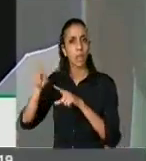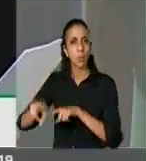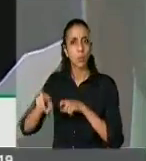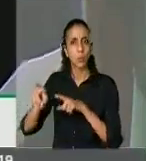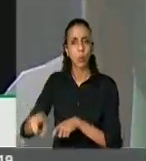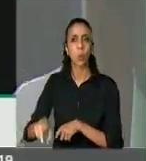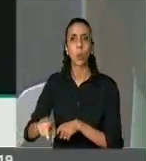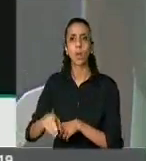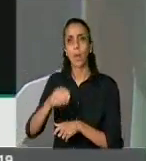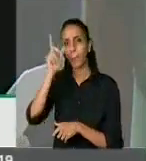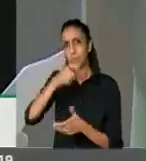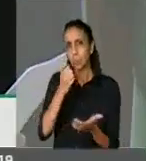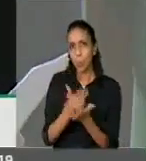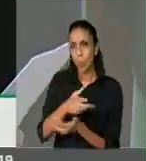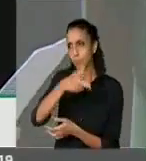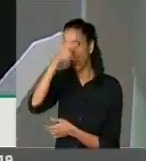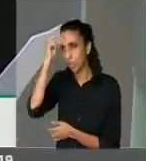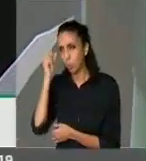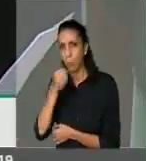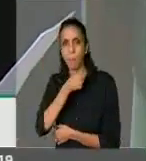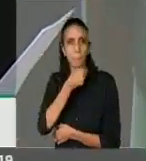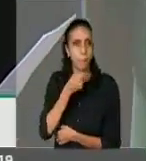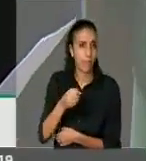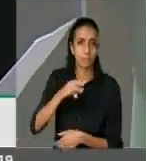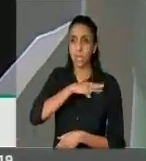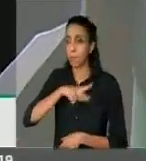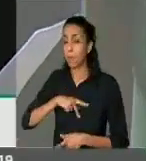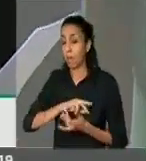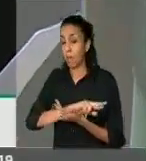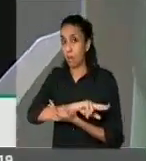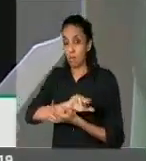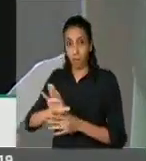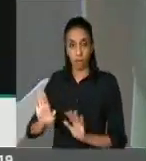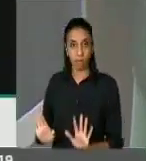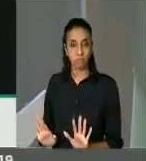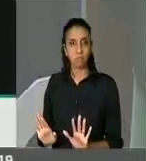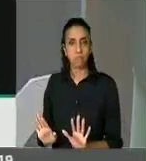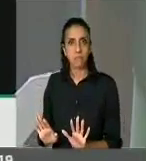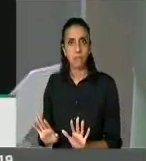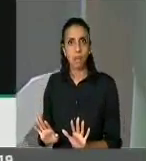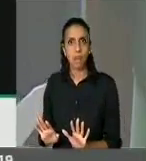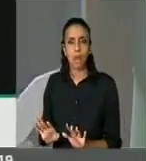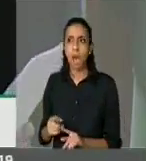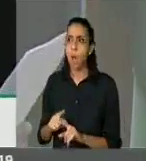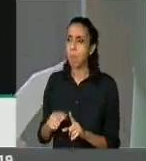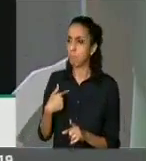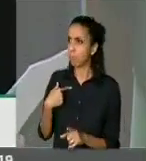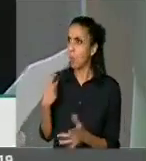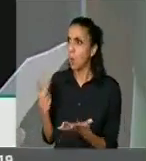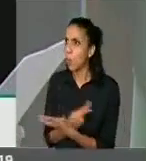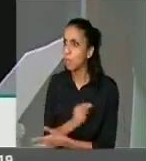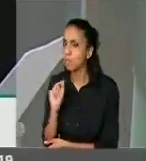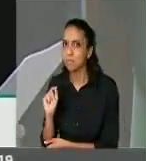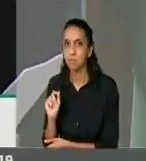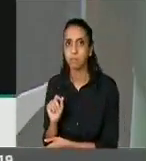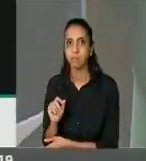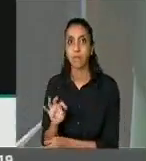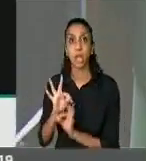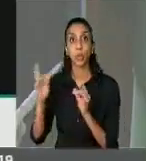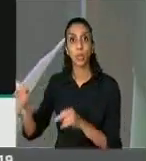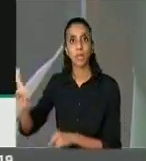consumidores, prefeitura, imprensa, Ministério Público, enfim, mas afinal o que está acontecendo aqui, todos diziam a mesma coisa,